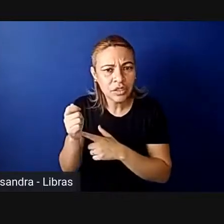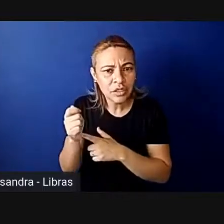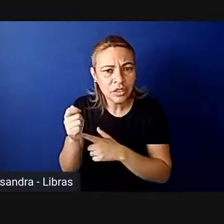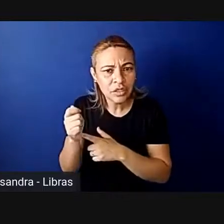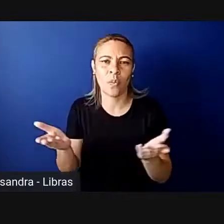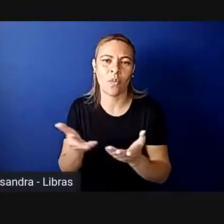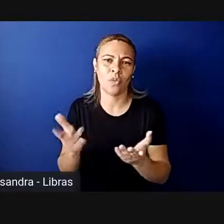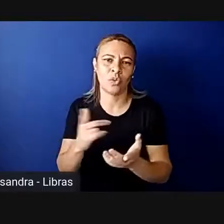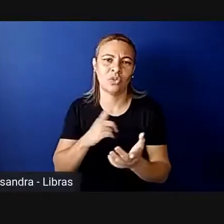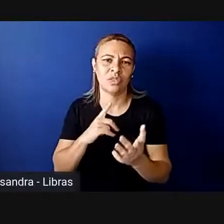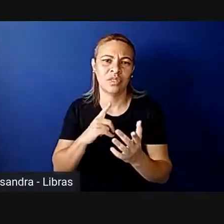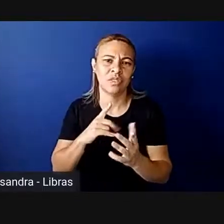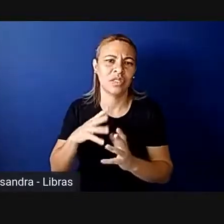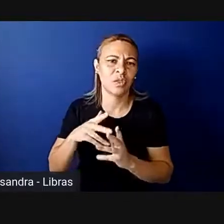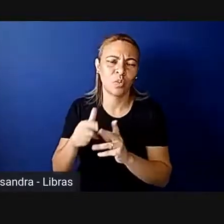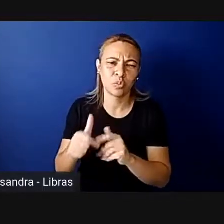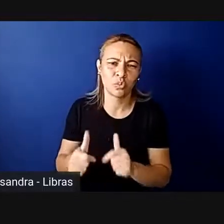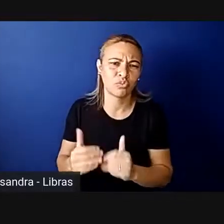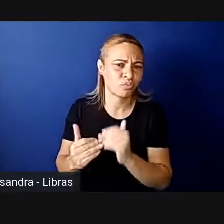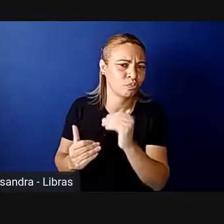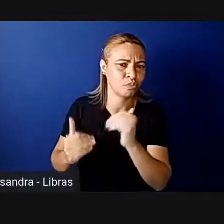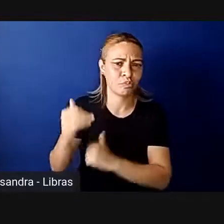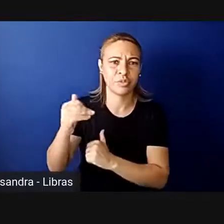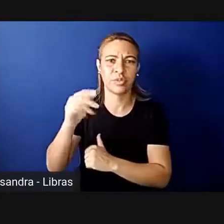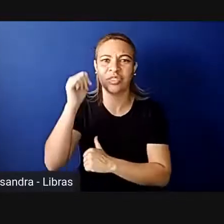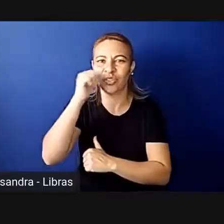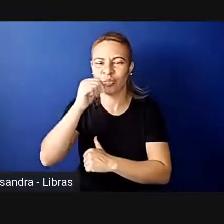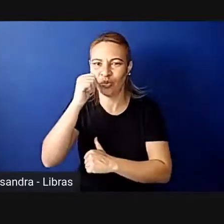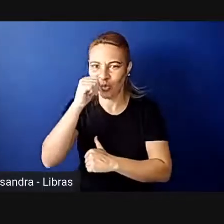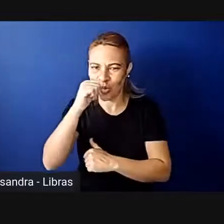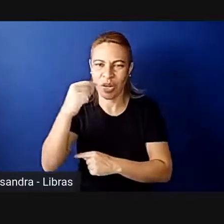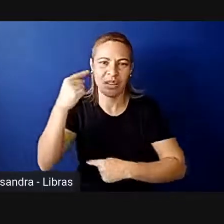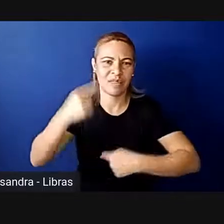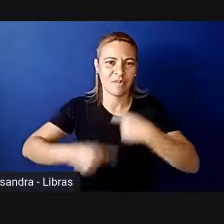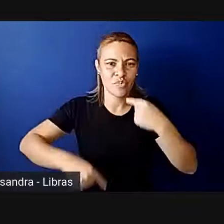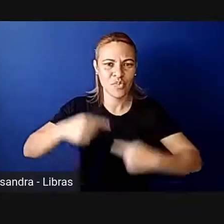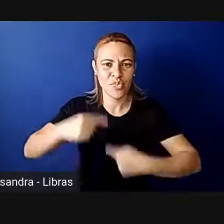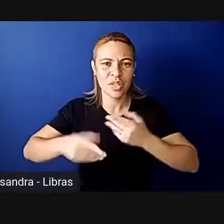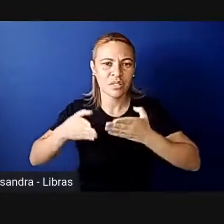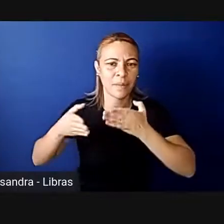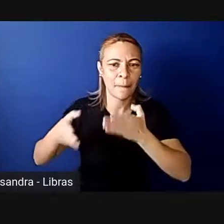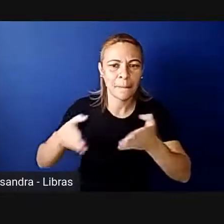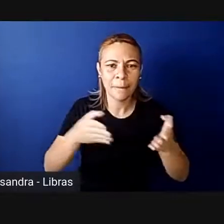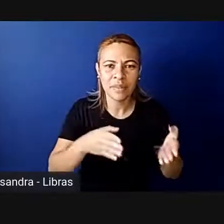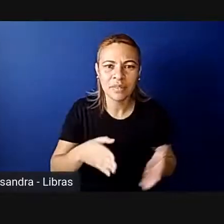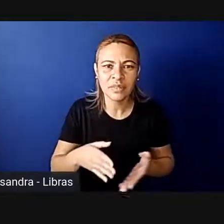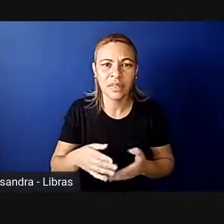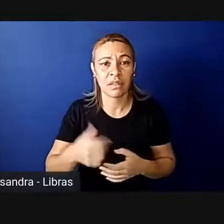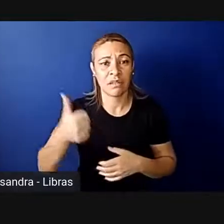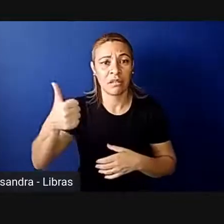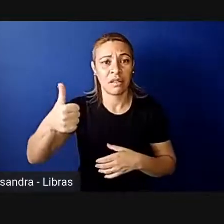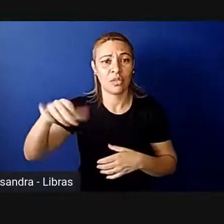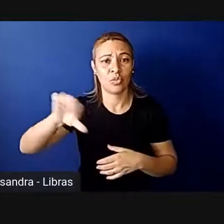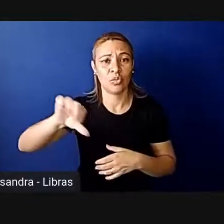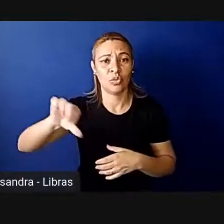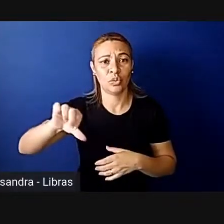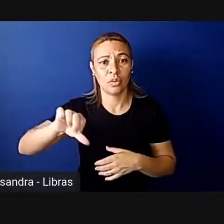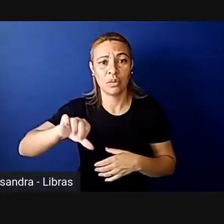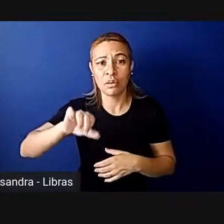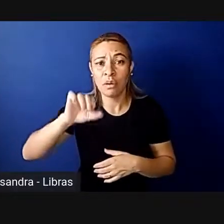ranking mundial em número de mulheres em congressos ou parlamentos em 19º, enquanto o Brasil é o